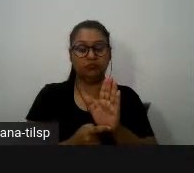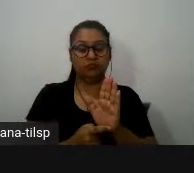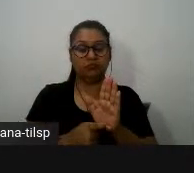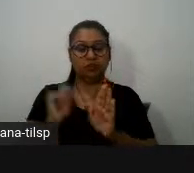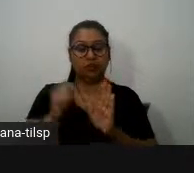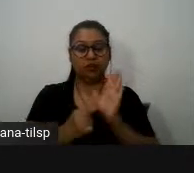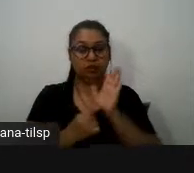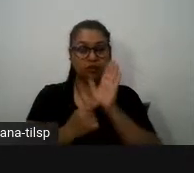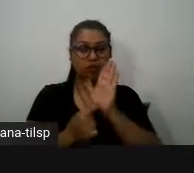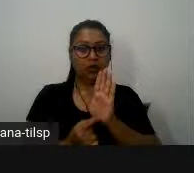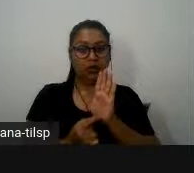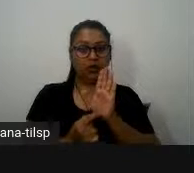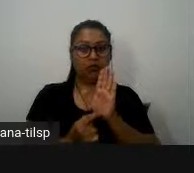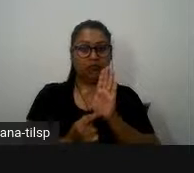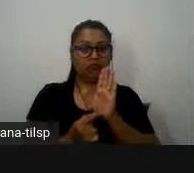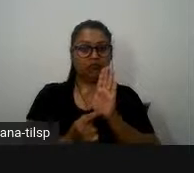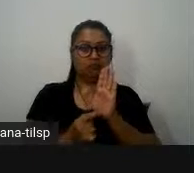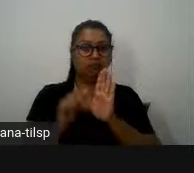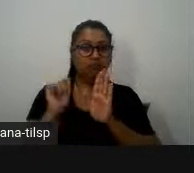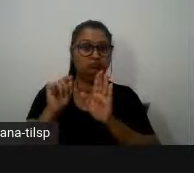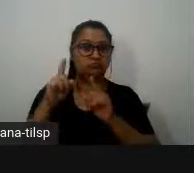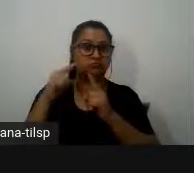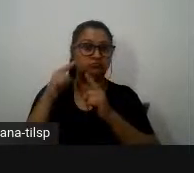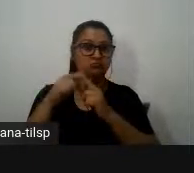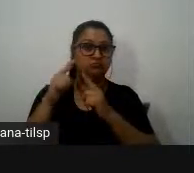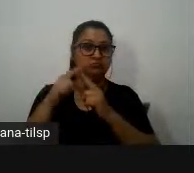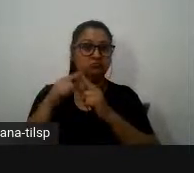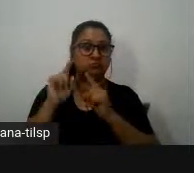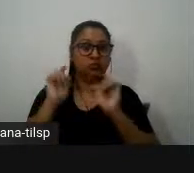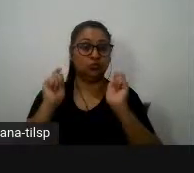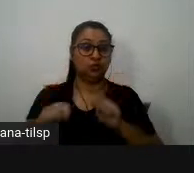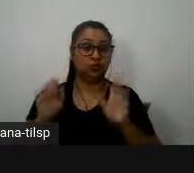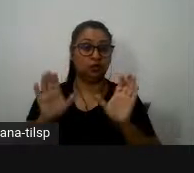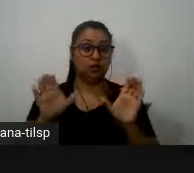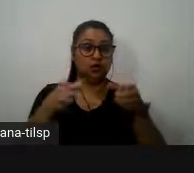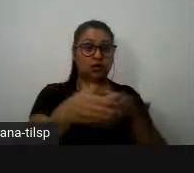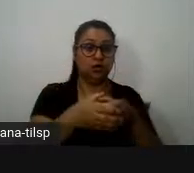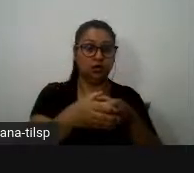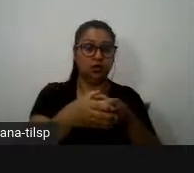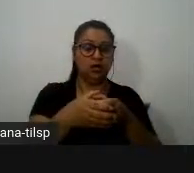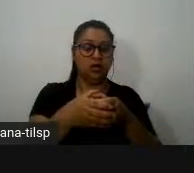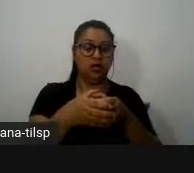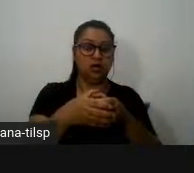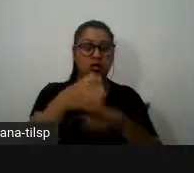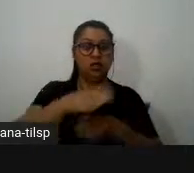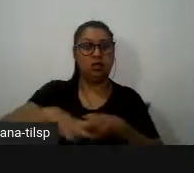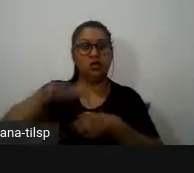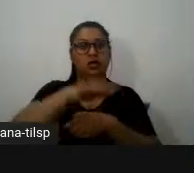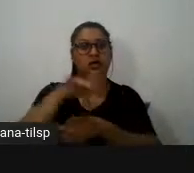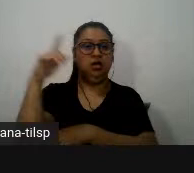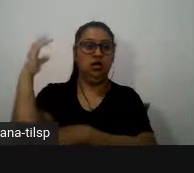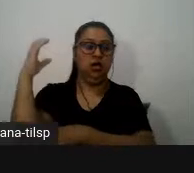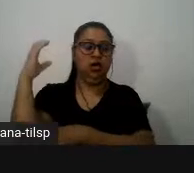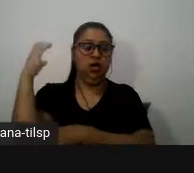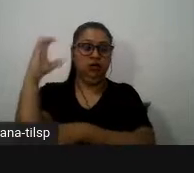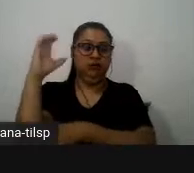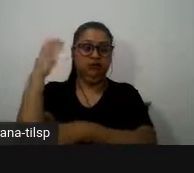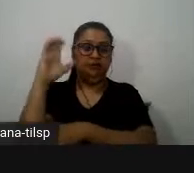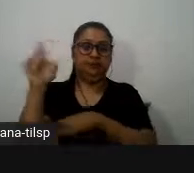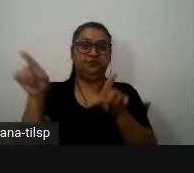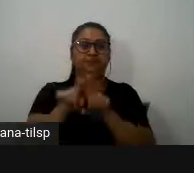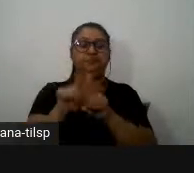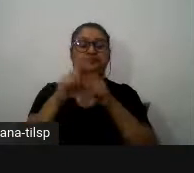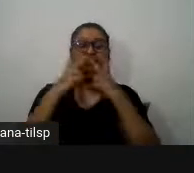que no Almedar conseguimos agrupar ou seja em termos científicos e no âmbito da linguística do texto dos discursos